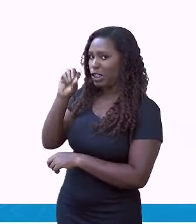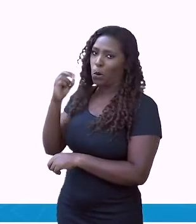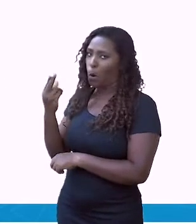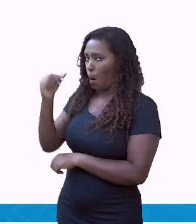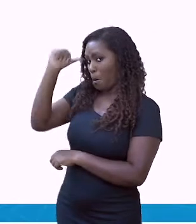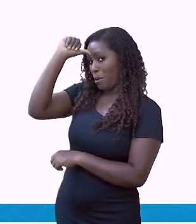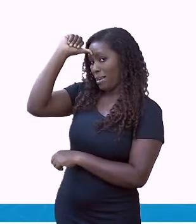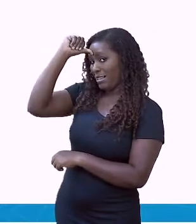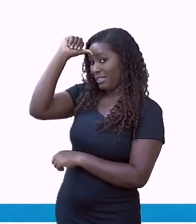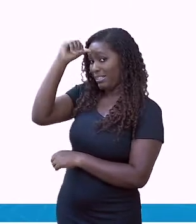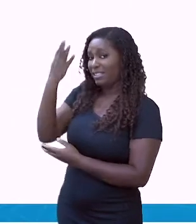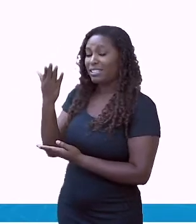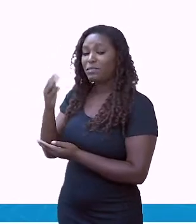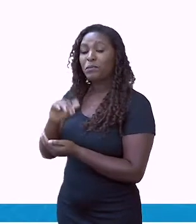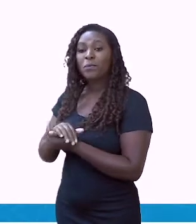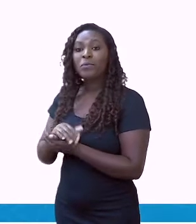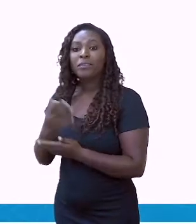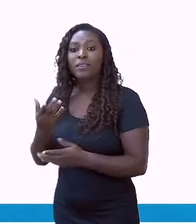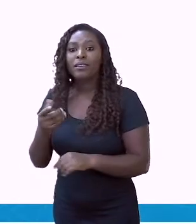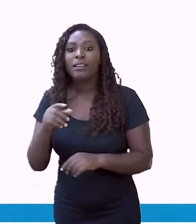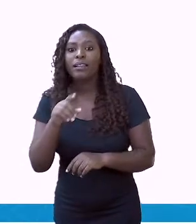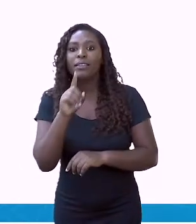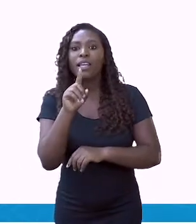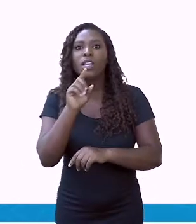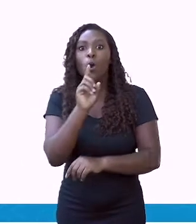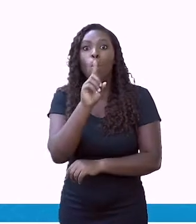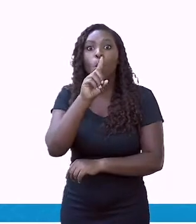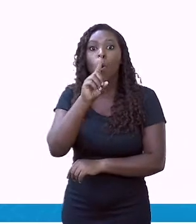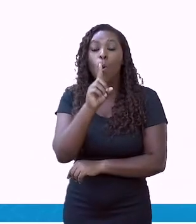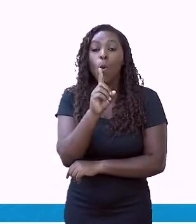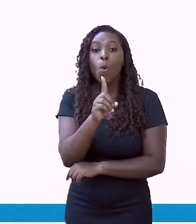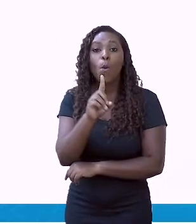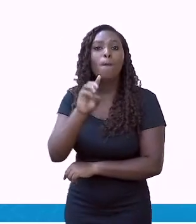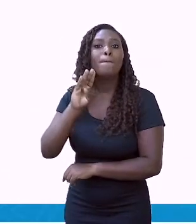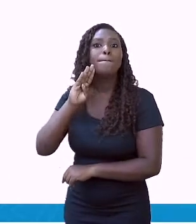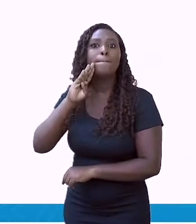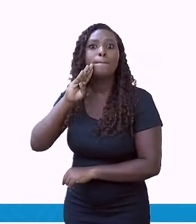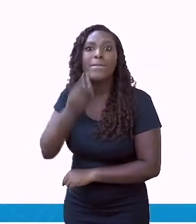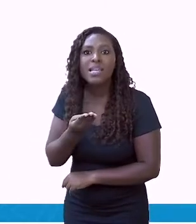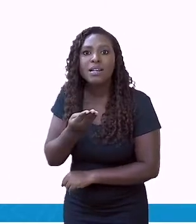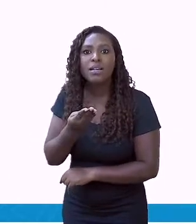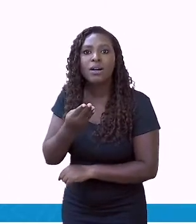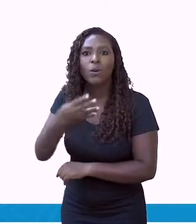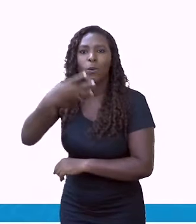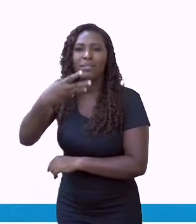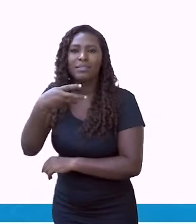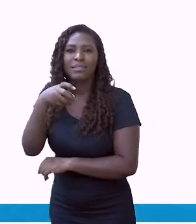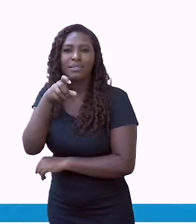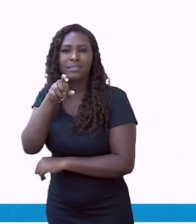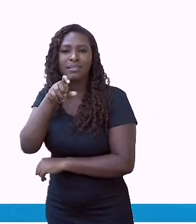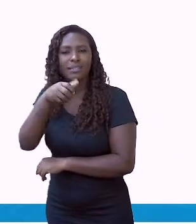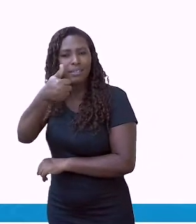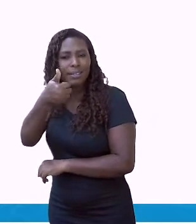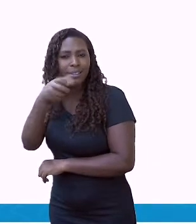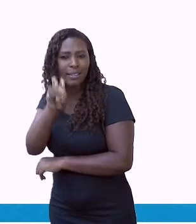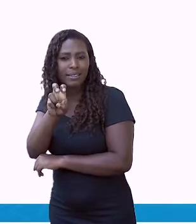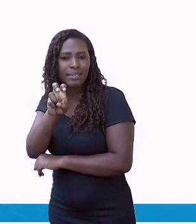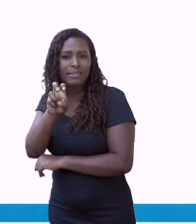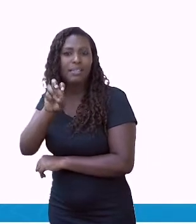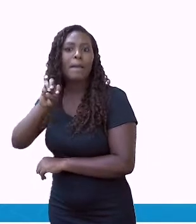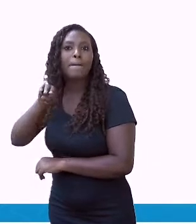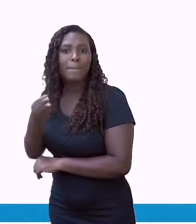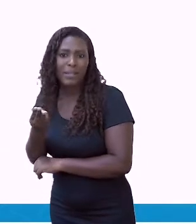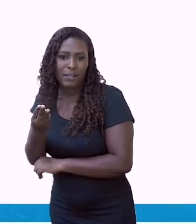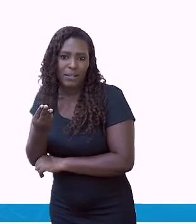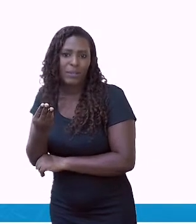415 milhões. A China já está com, a Índia já está com um